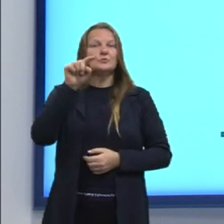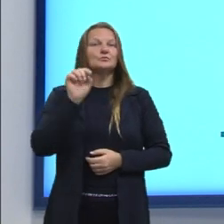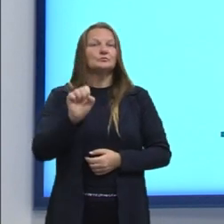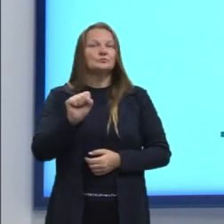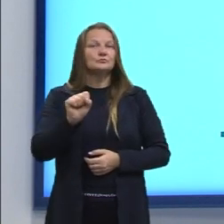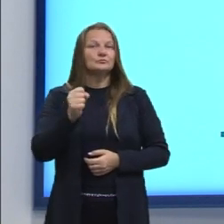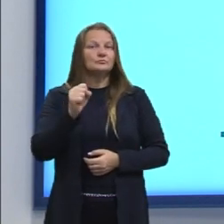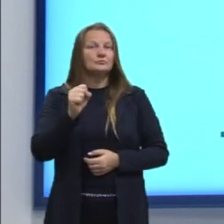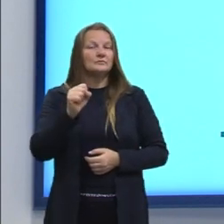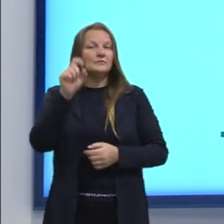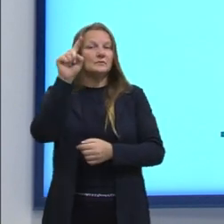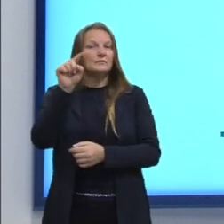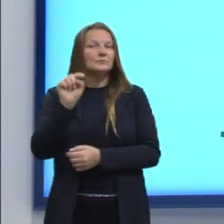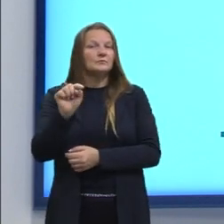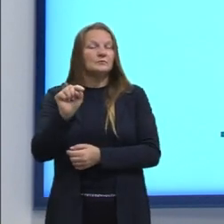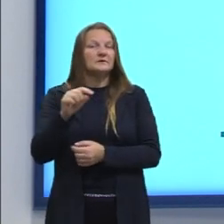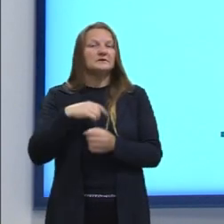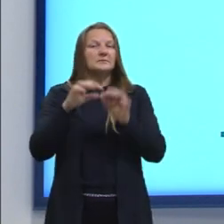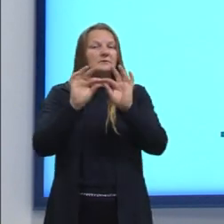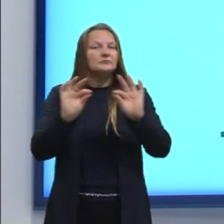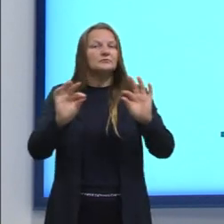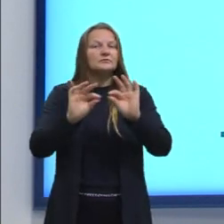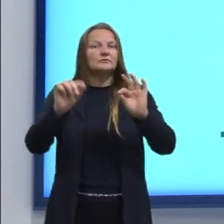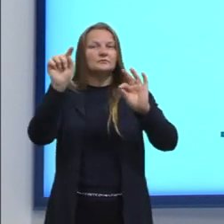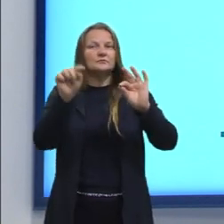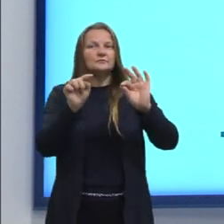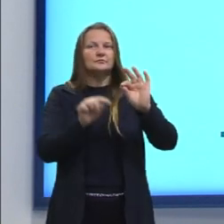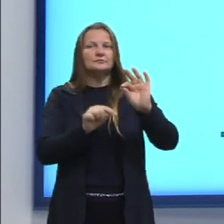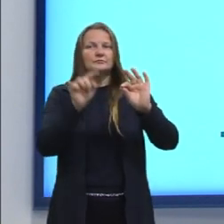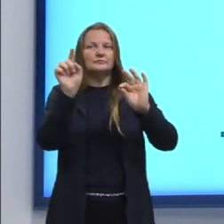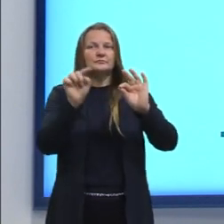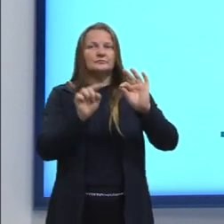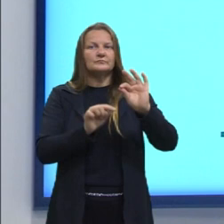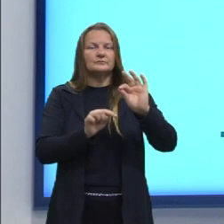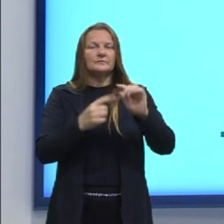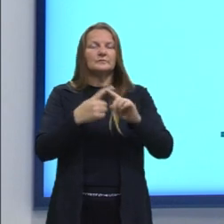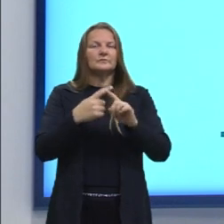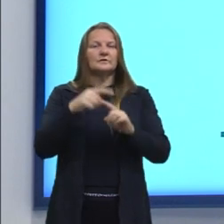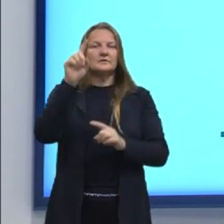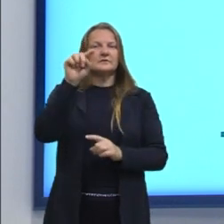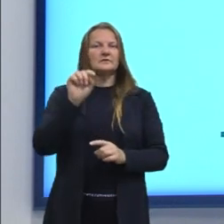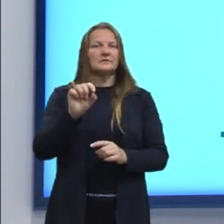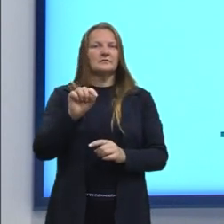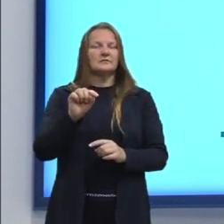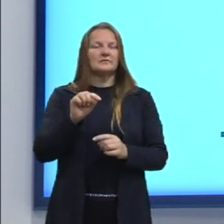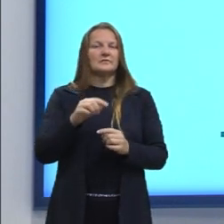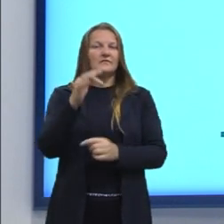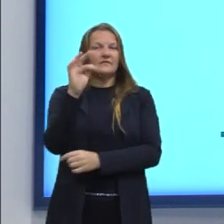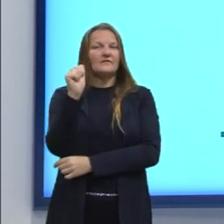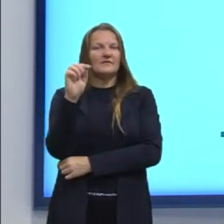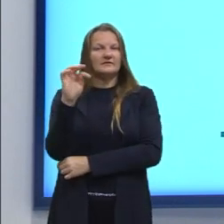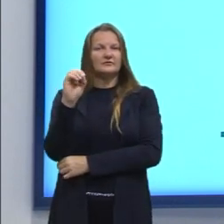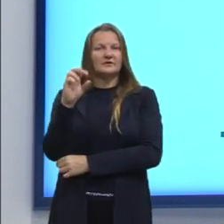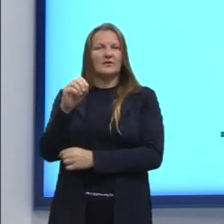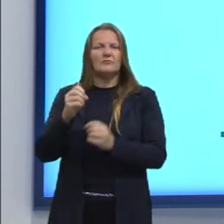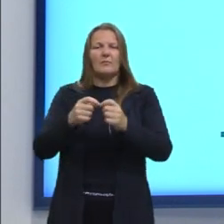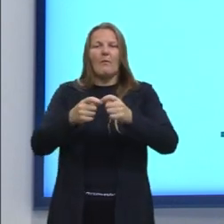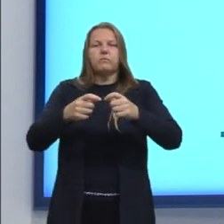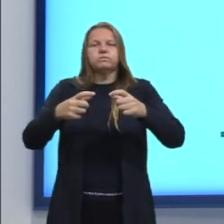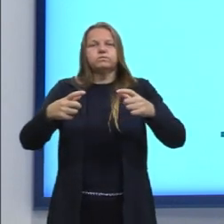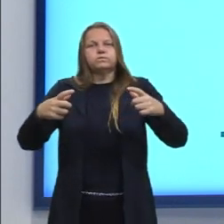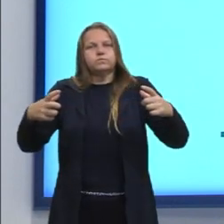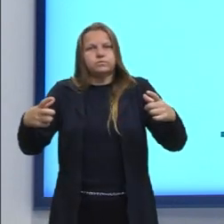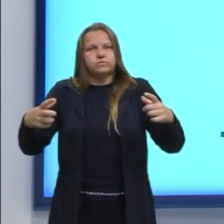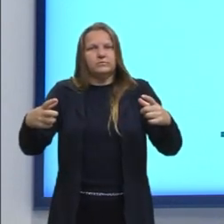a gente busca sempre simplificar o máximo possível, porque fatorial vai ter um resultado muito grande. Se a gente